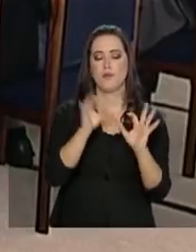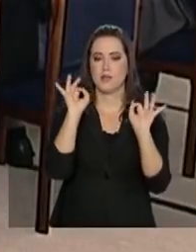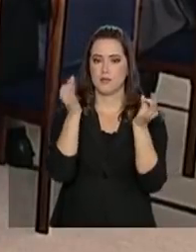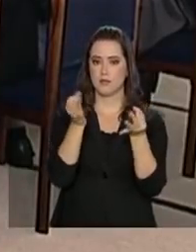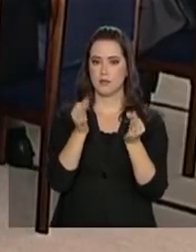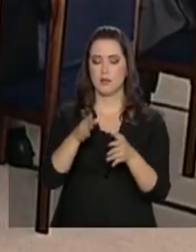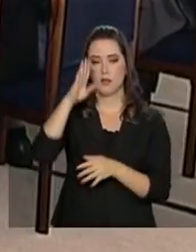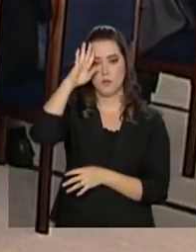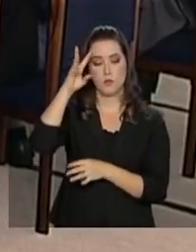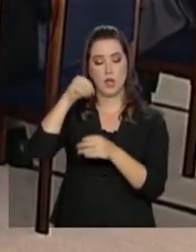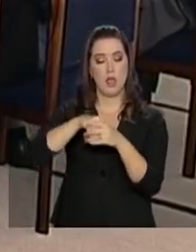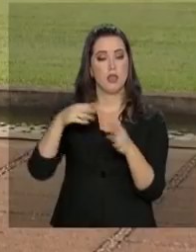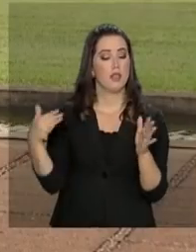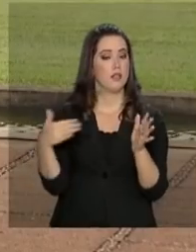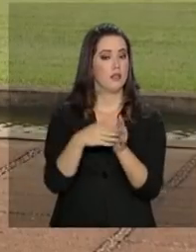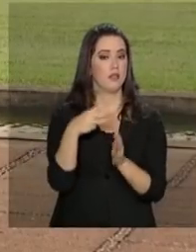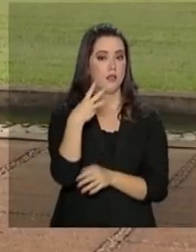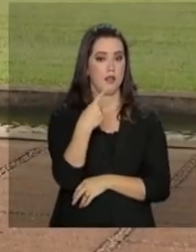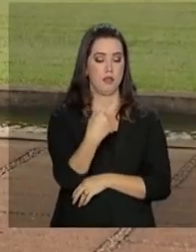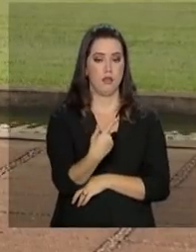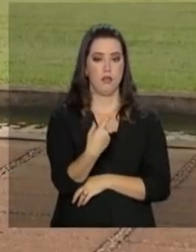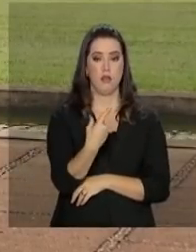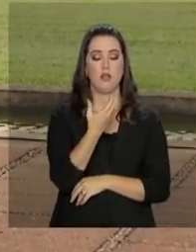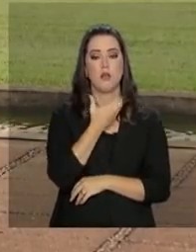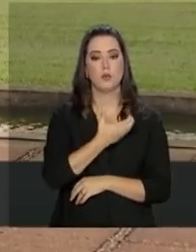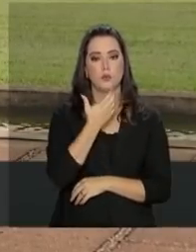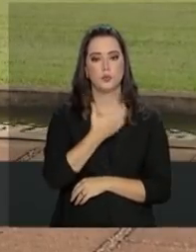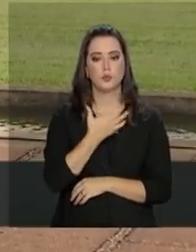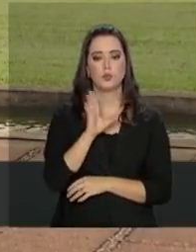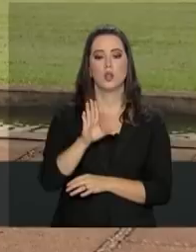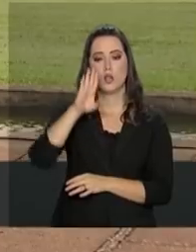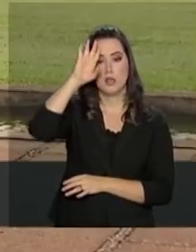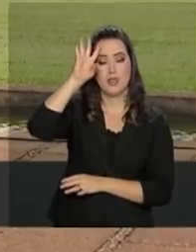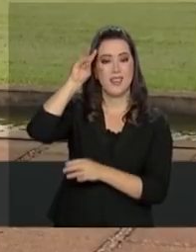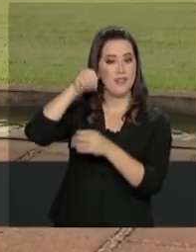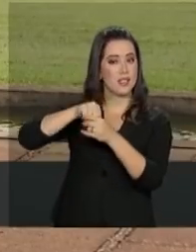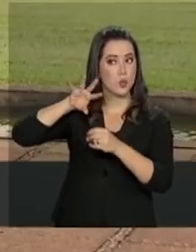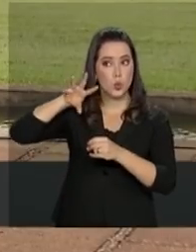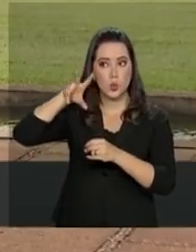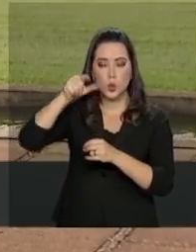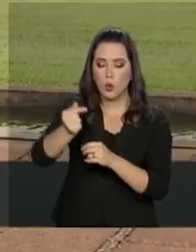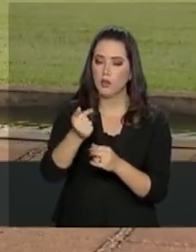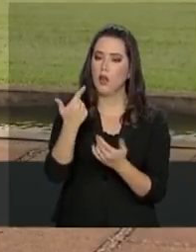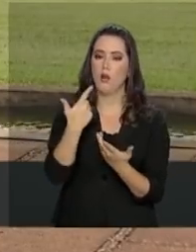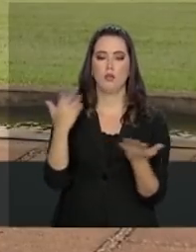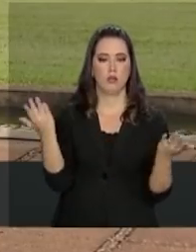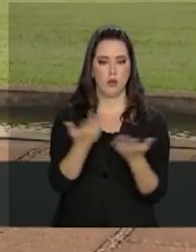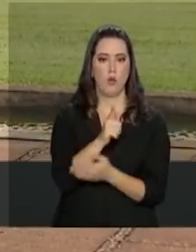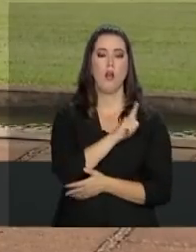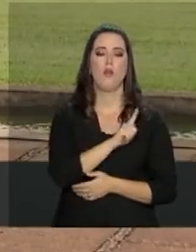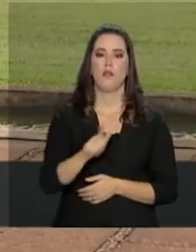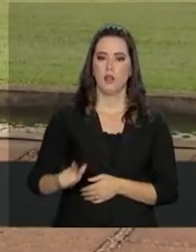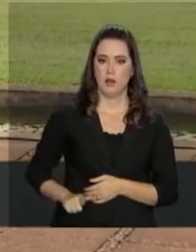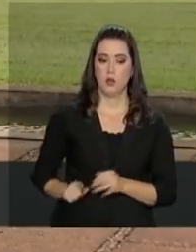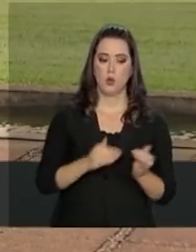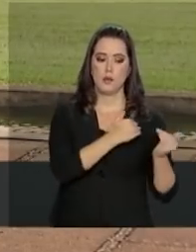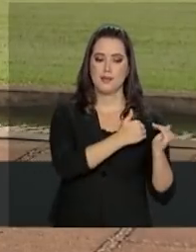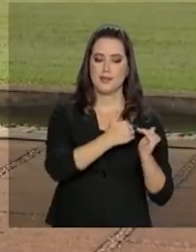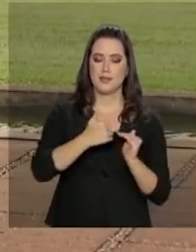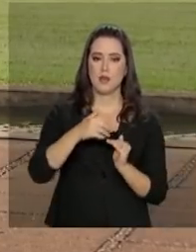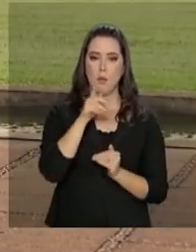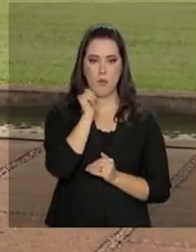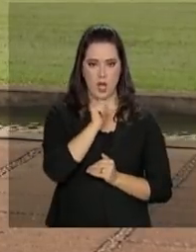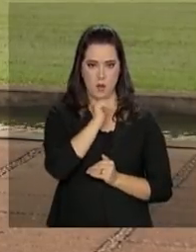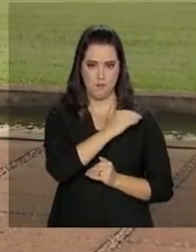Roraima até 31 de dezembro. Por ser uma intervenção integral, a atual governadora Sueli Campos vai ser afastada do cargo